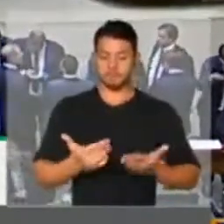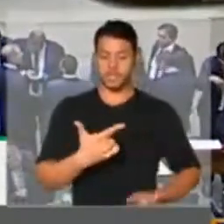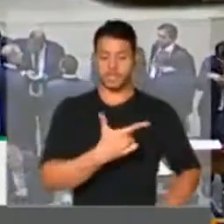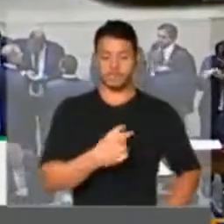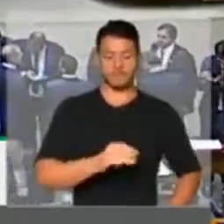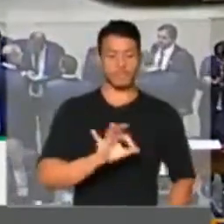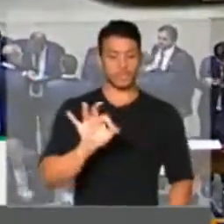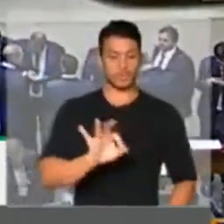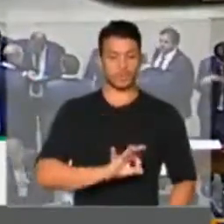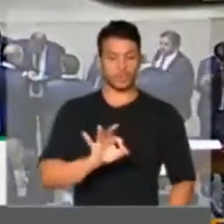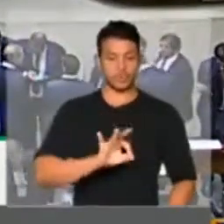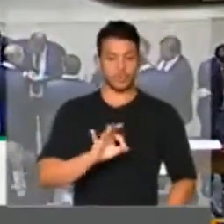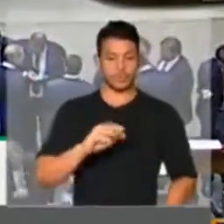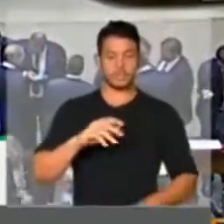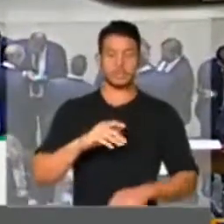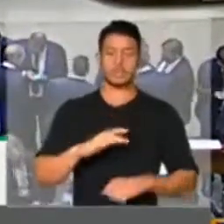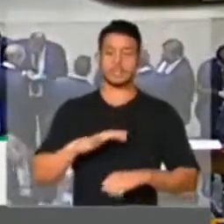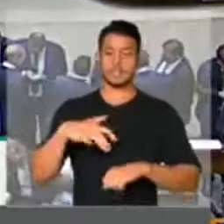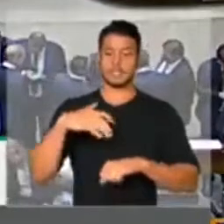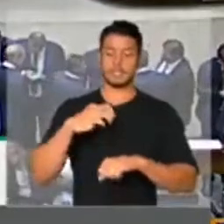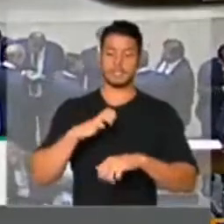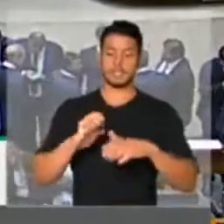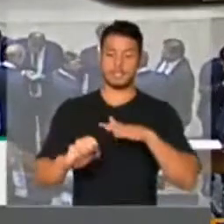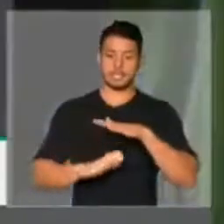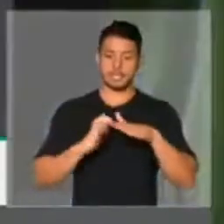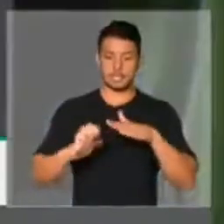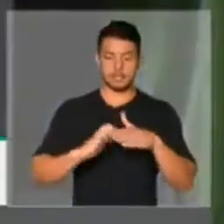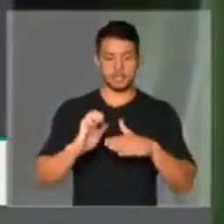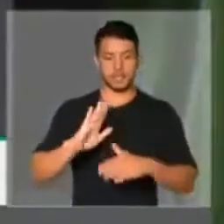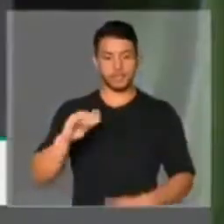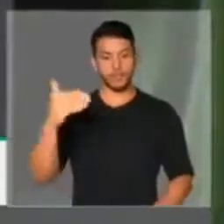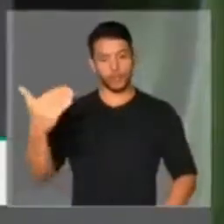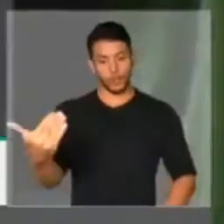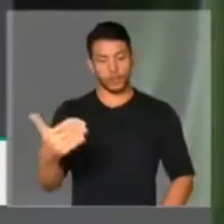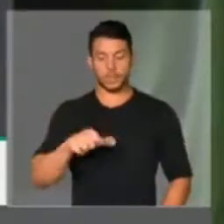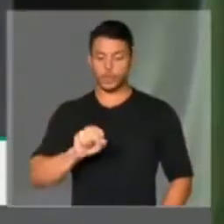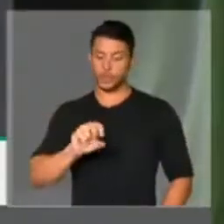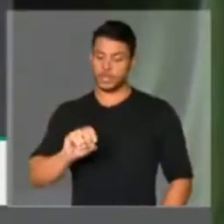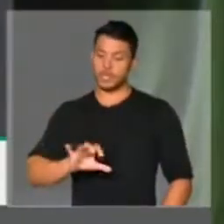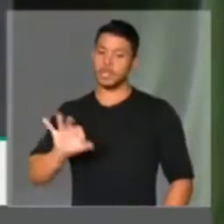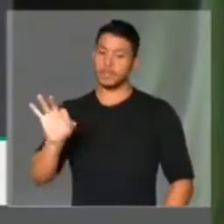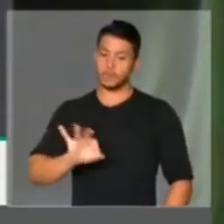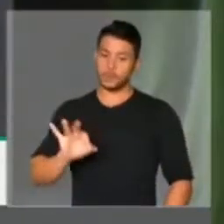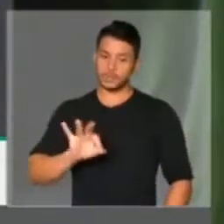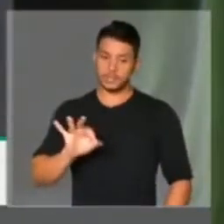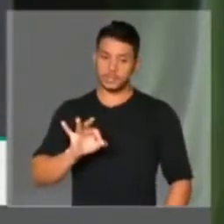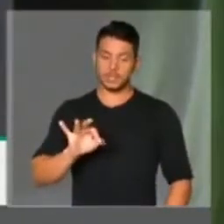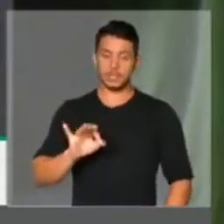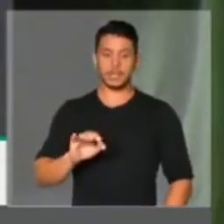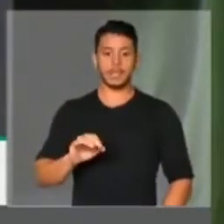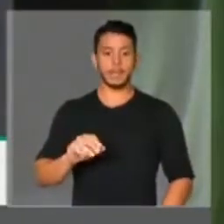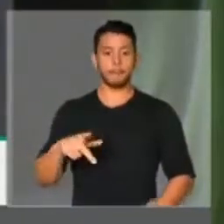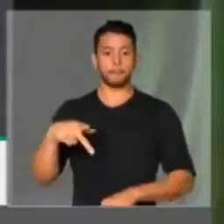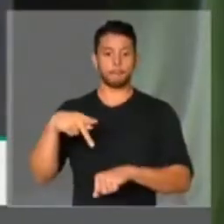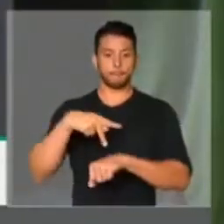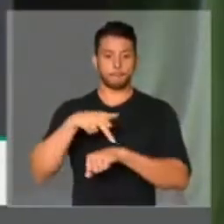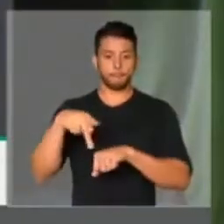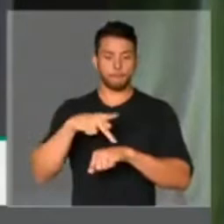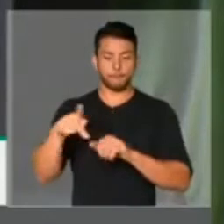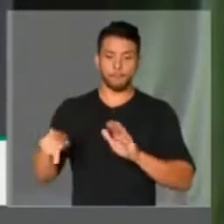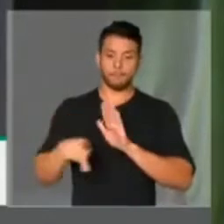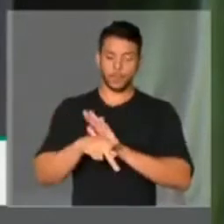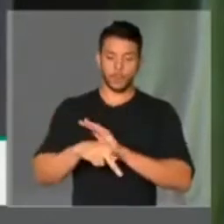% para as estrangeiras, 80% para as nacionais. Como eu já tinha dito, em todos os países do mundo,